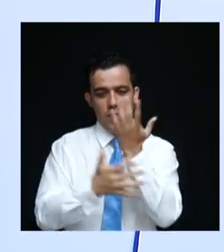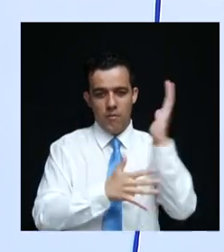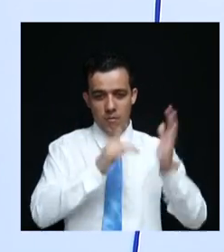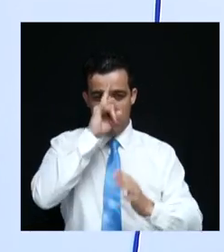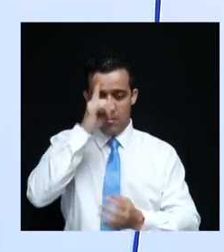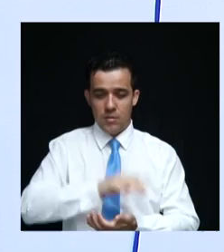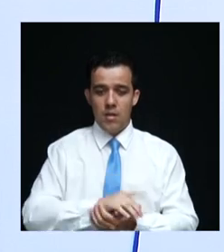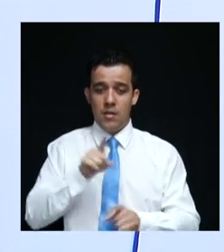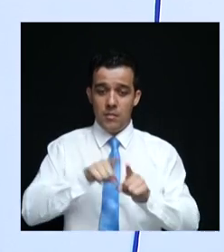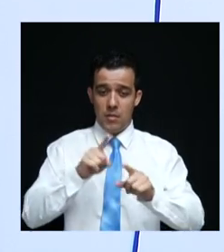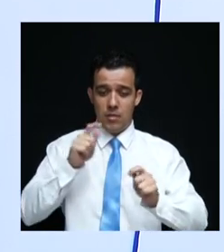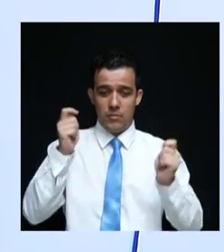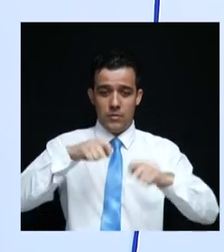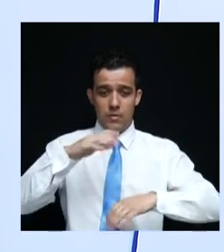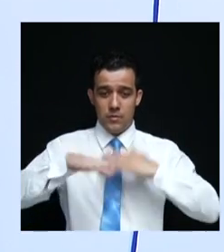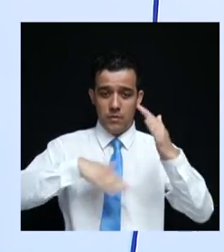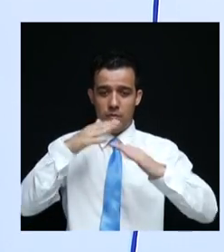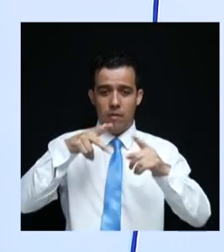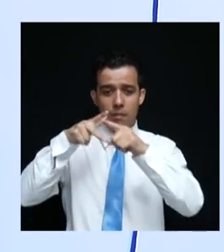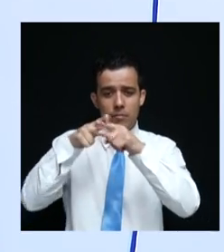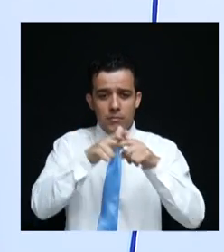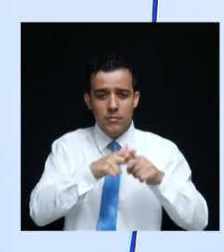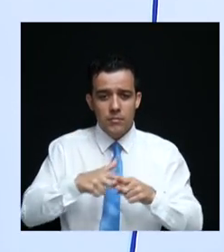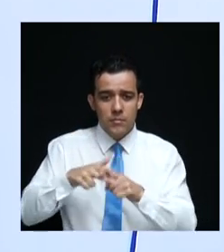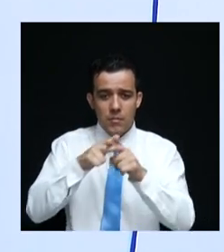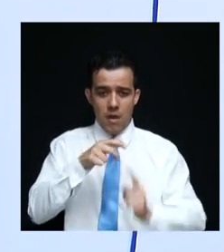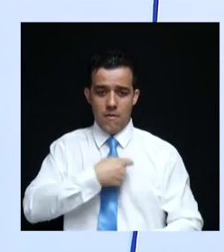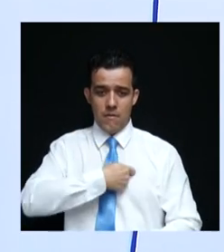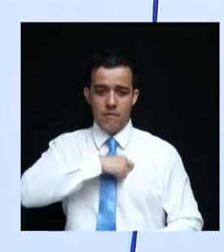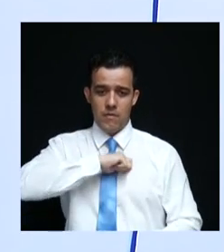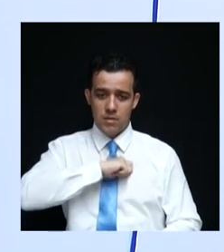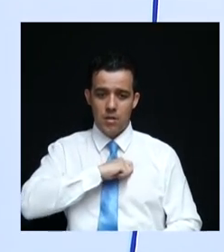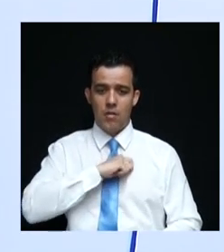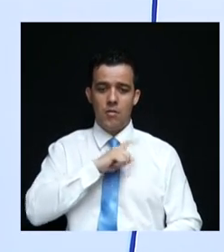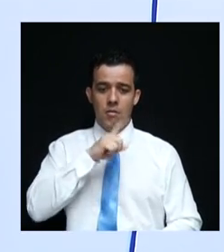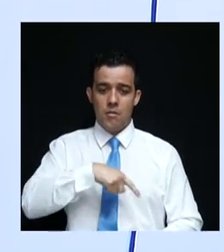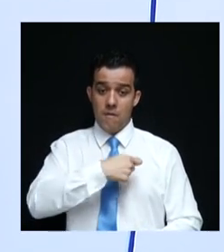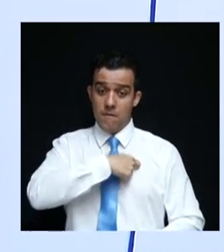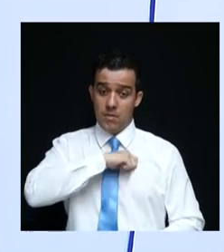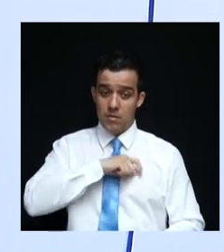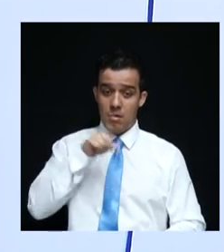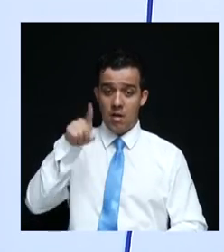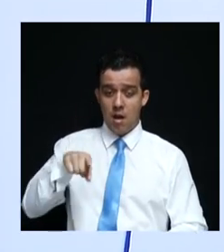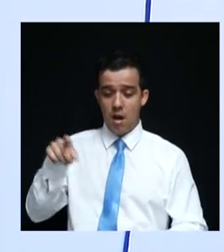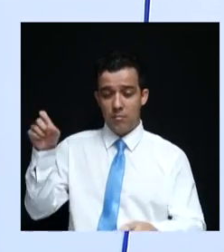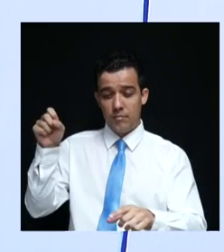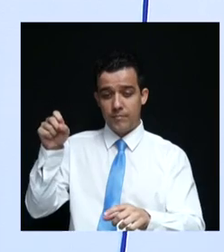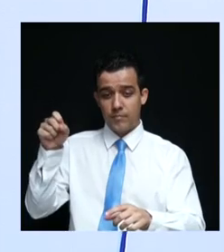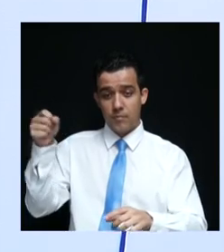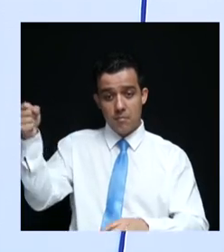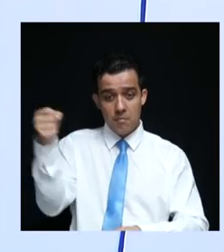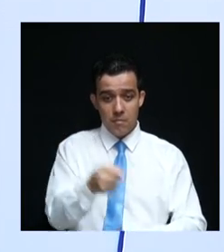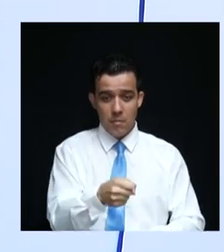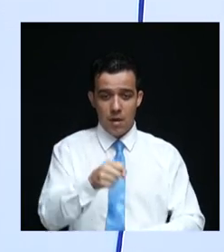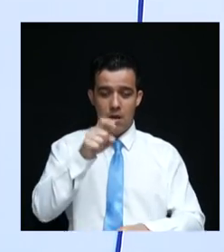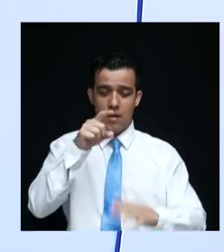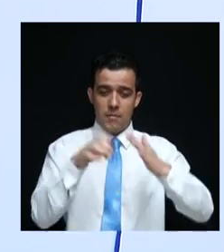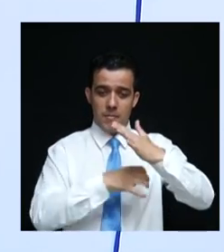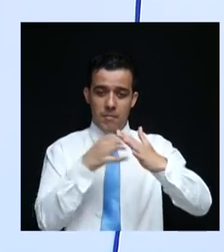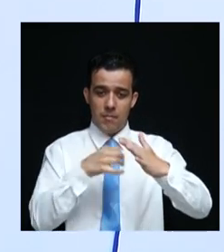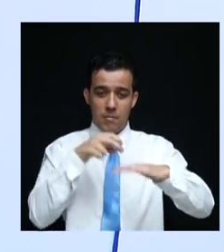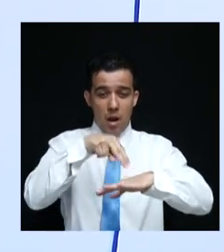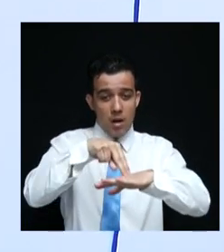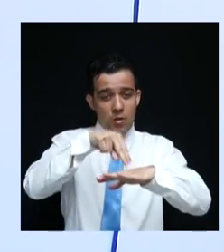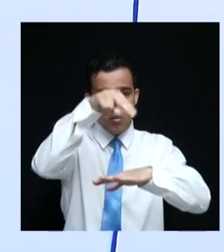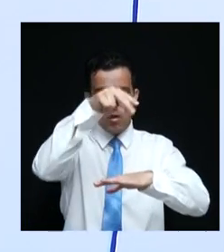podemos desenvolver, através de ferramentas fiscais, onde a empresa que se instalar na região Nordeste do nosso estado